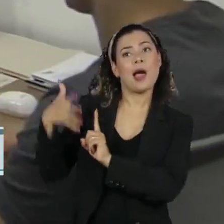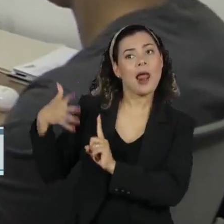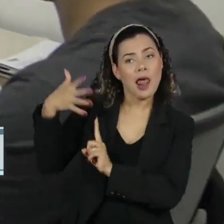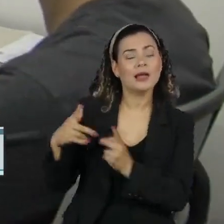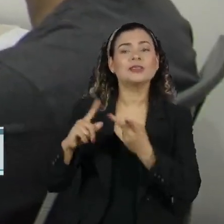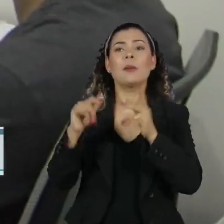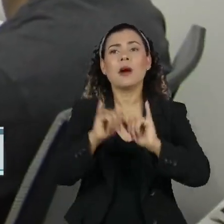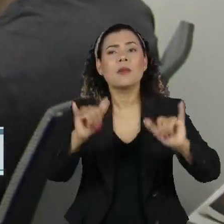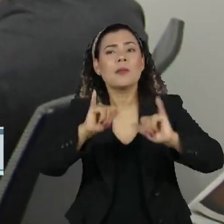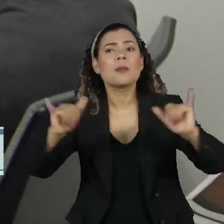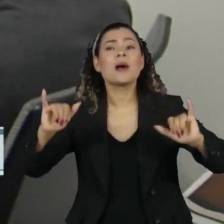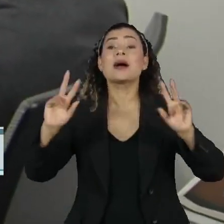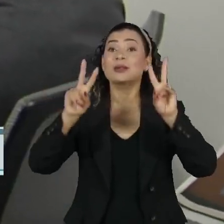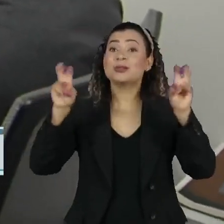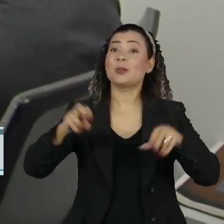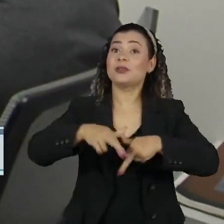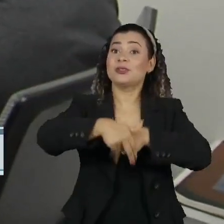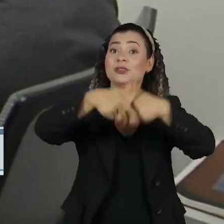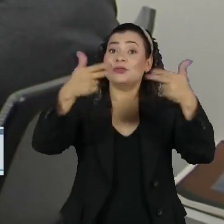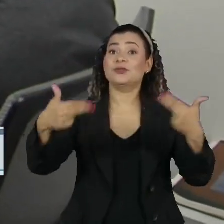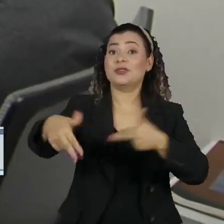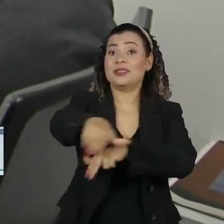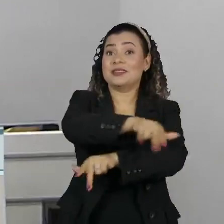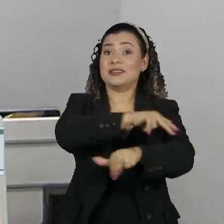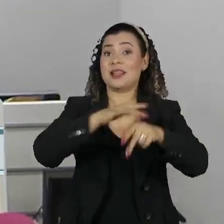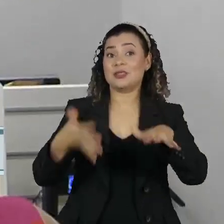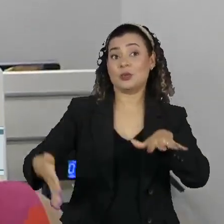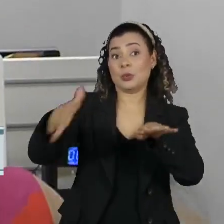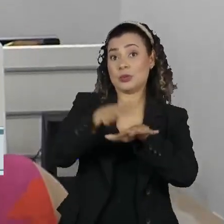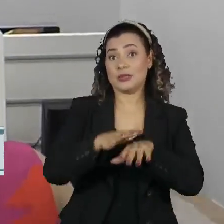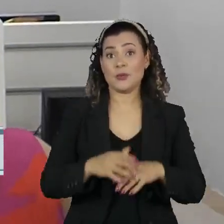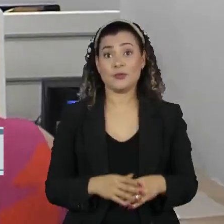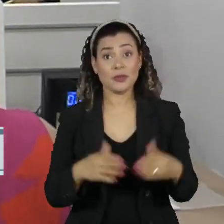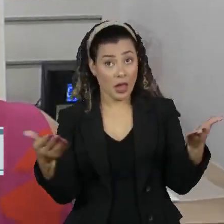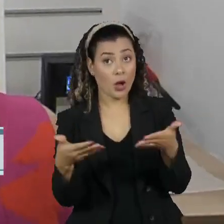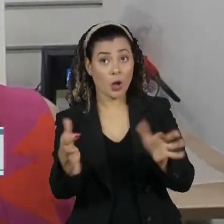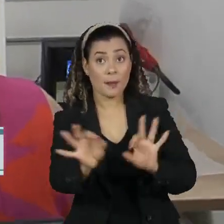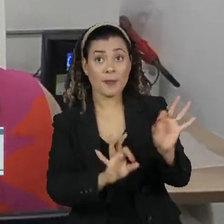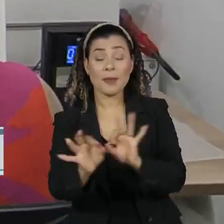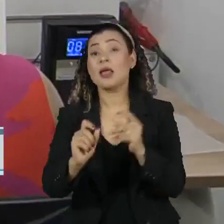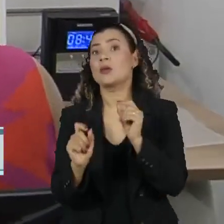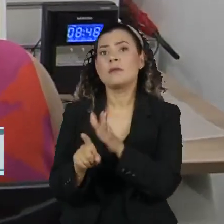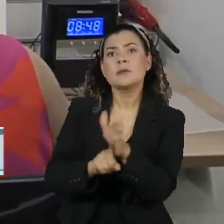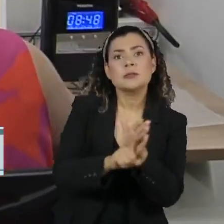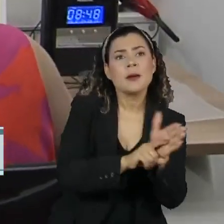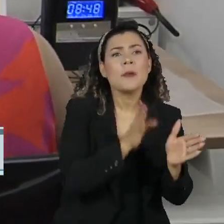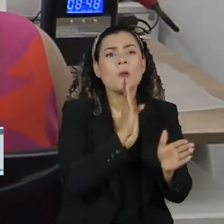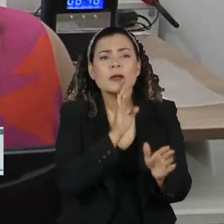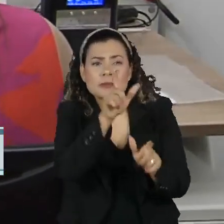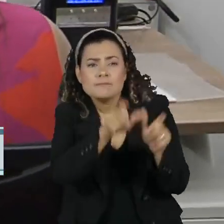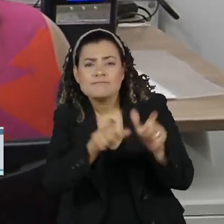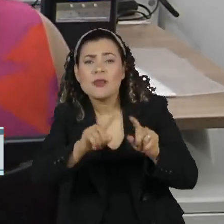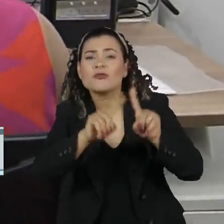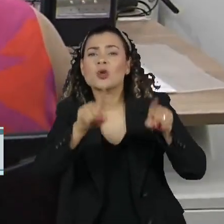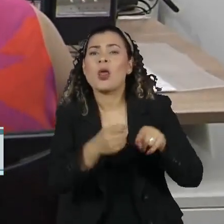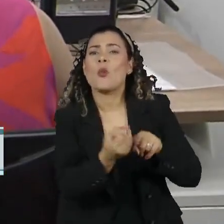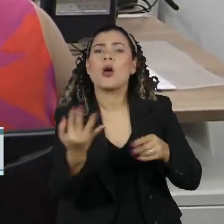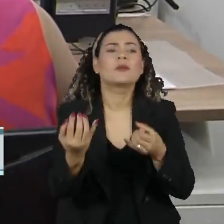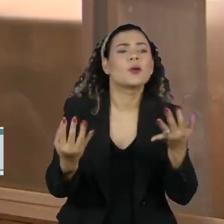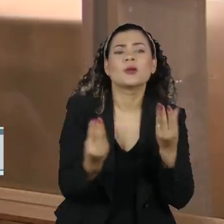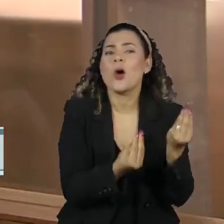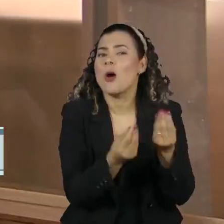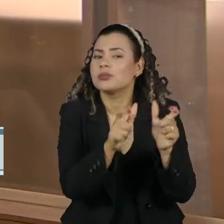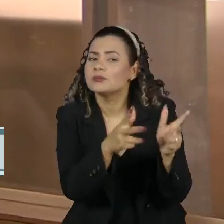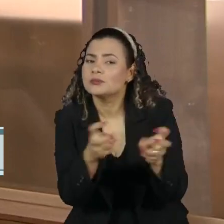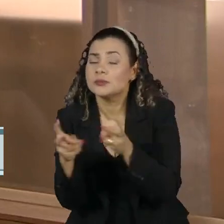campanhas informativas sobre diversidade e inclusão. E agora prepara um censo para conhecer melhor o quadro de funcionários.